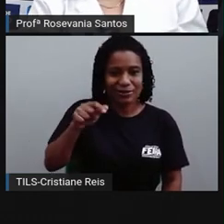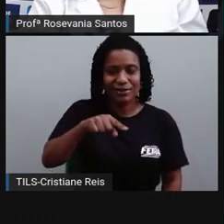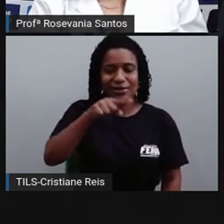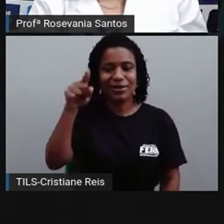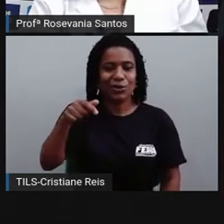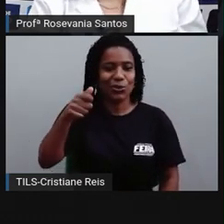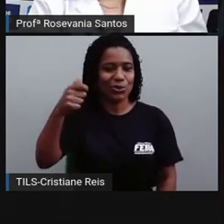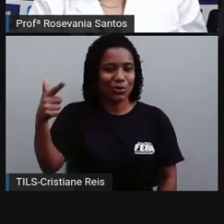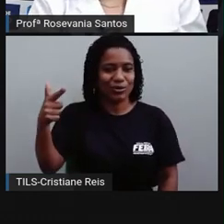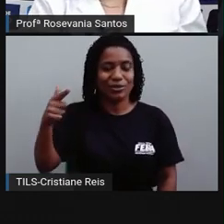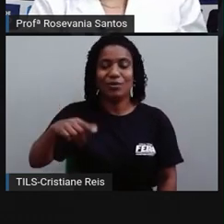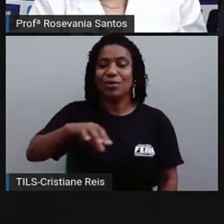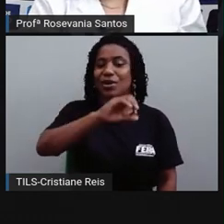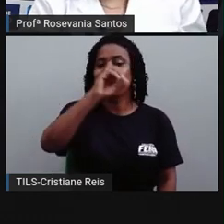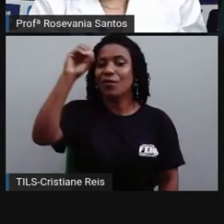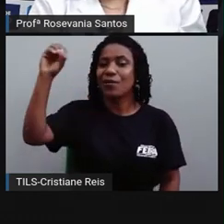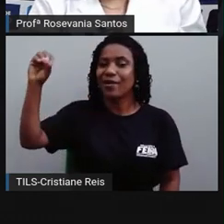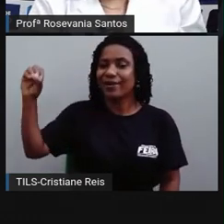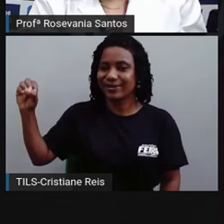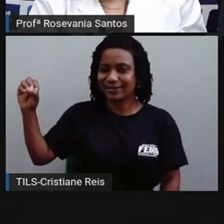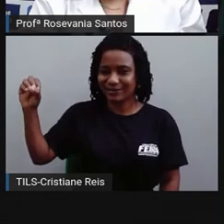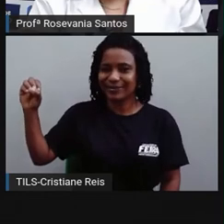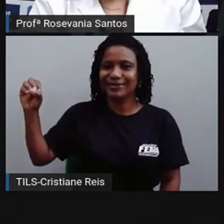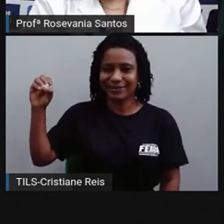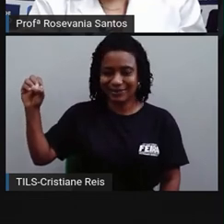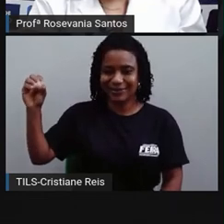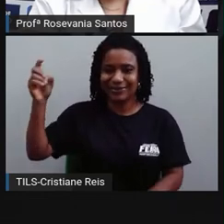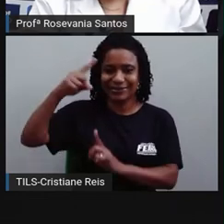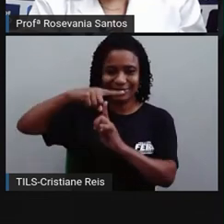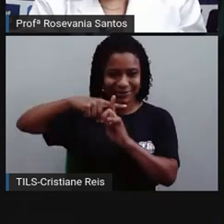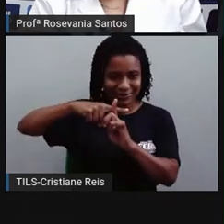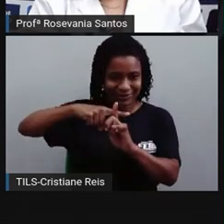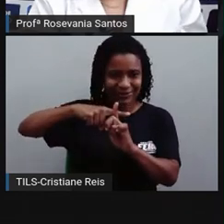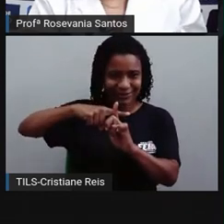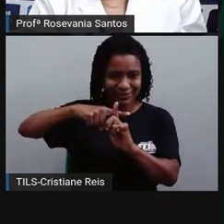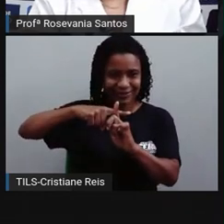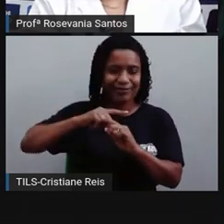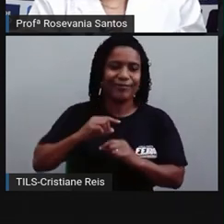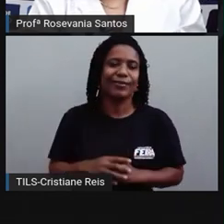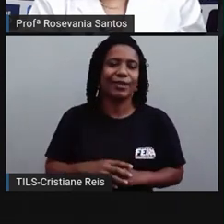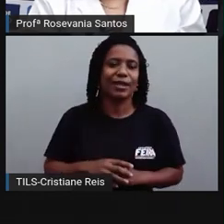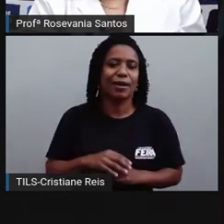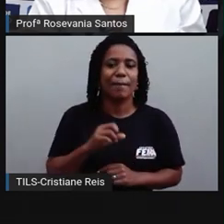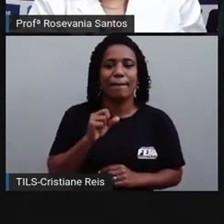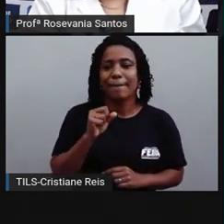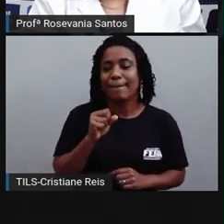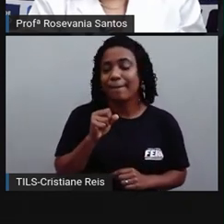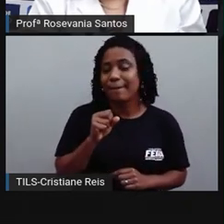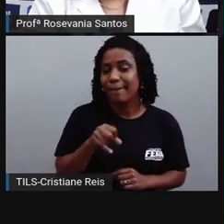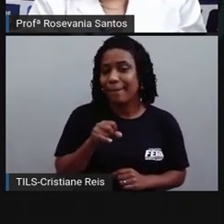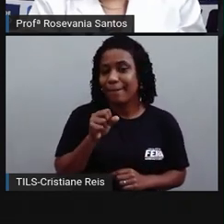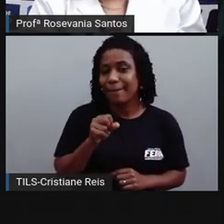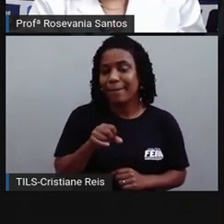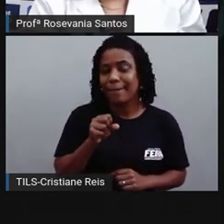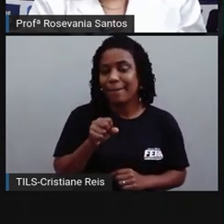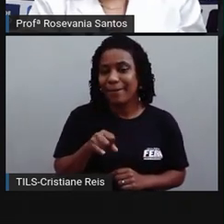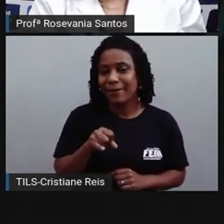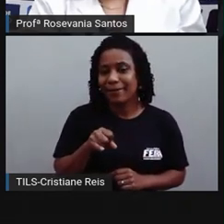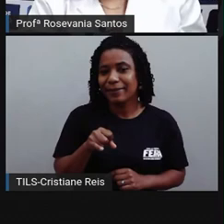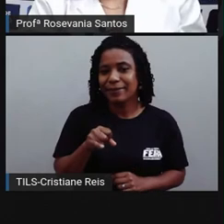o oeste. Mas se eu pegar aqui, o nosso horário aqui do Brasil, e vier, por exemplo, para a cidade